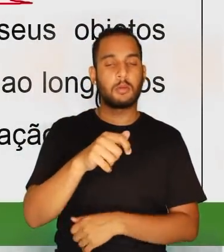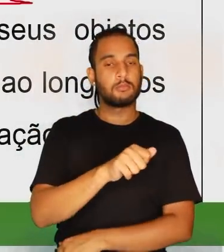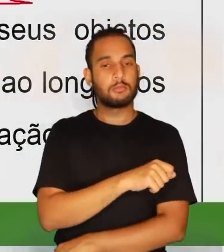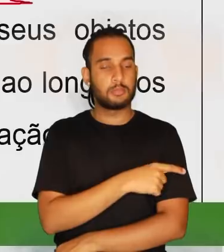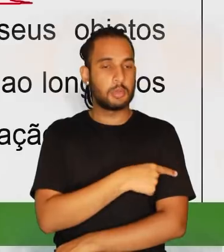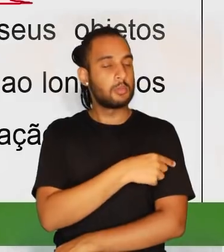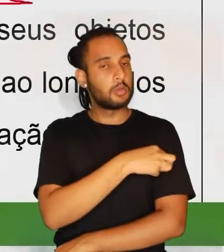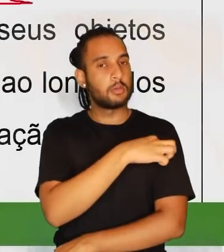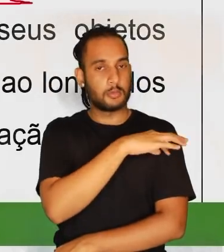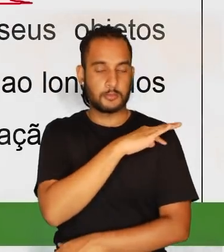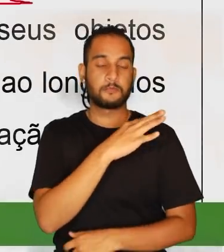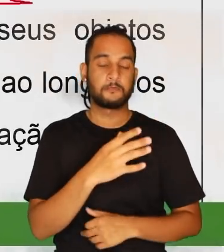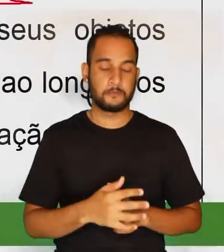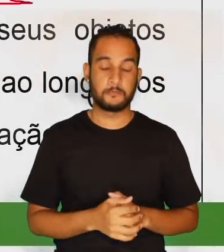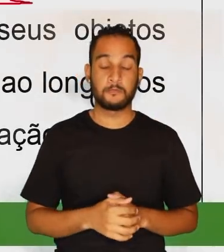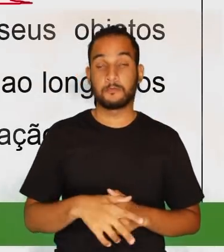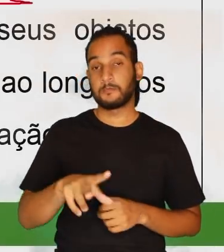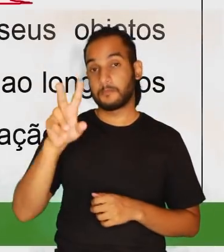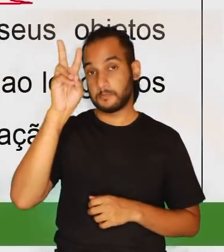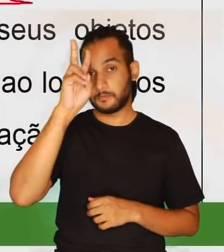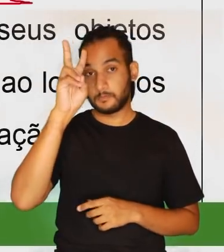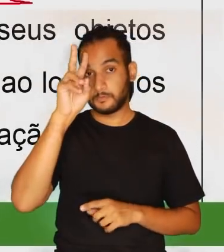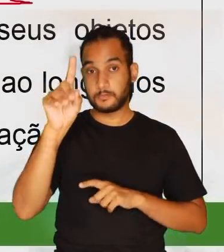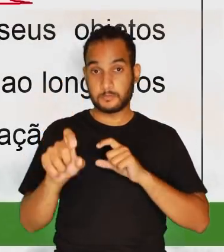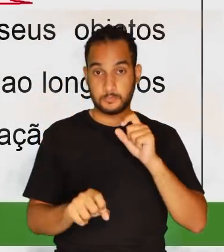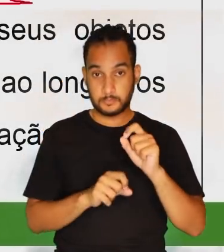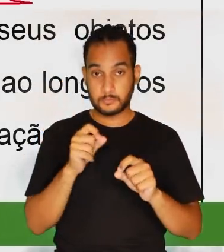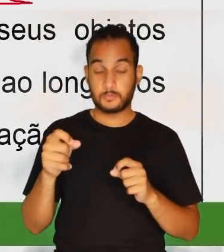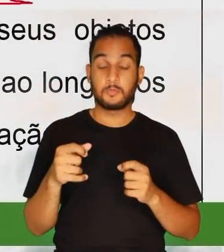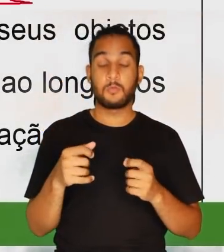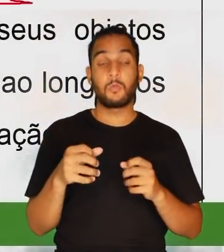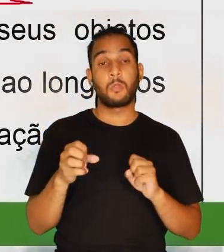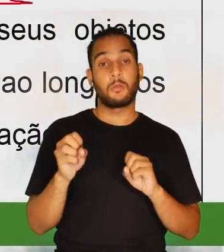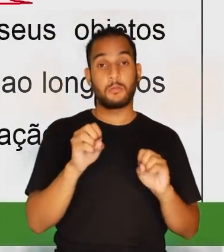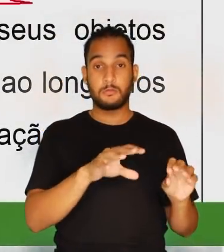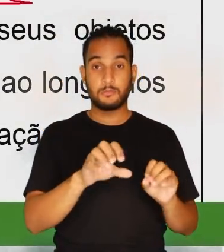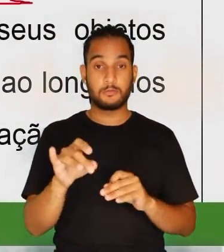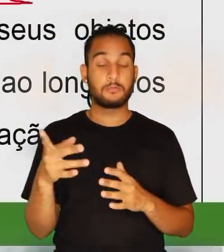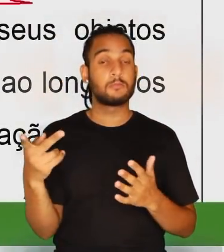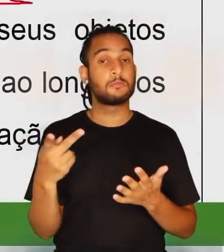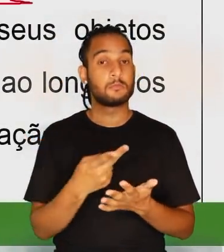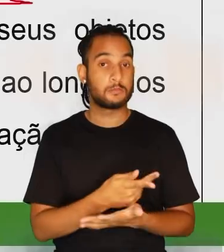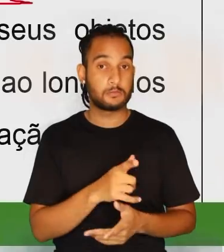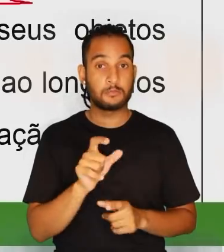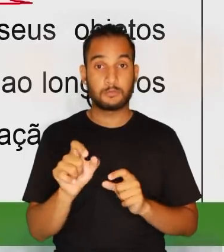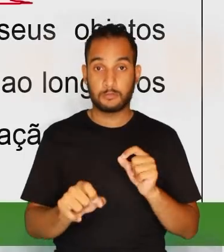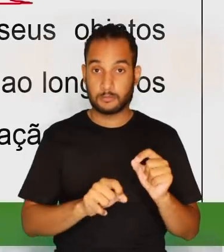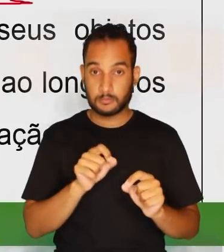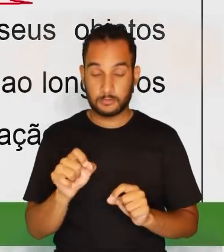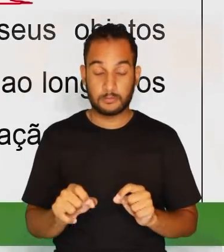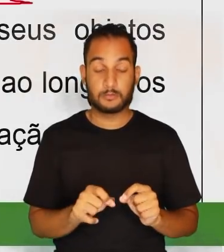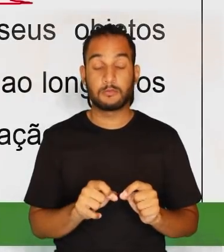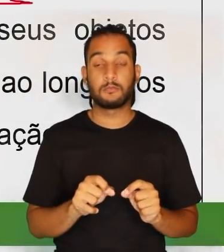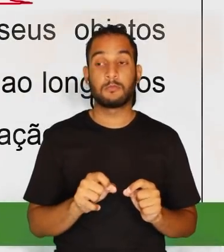de escolarização. Lembrando que essa integração, ela acontece